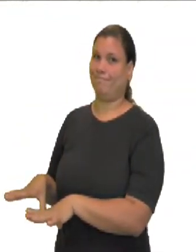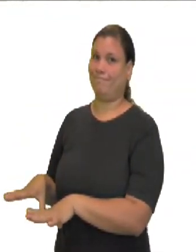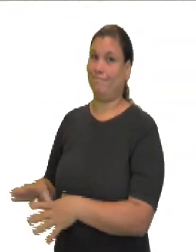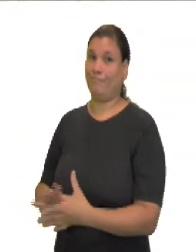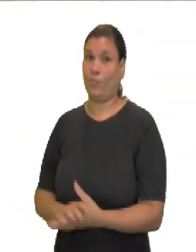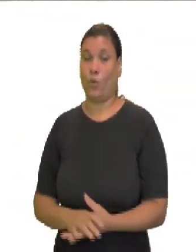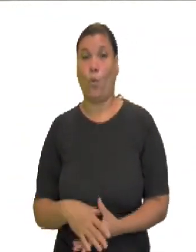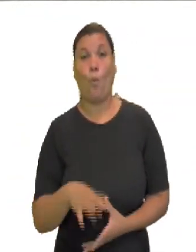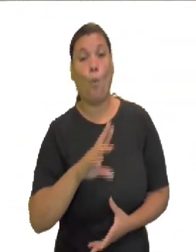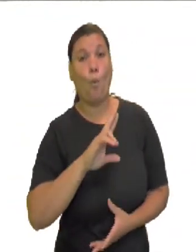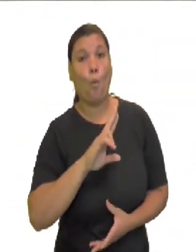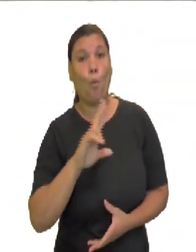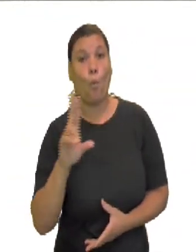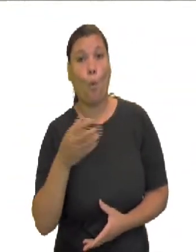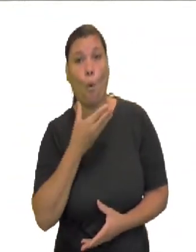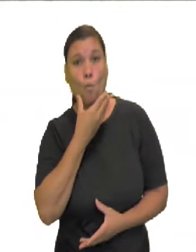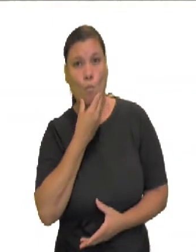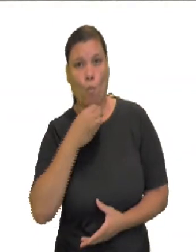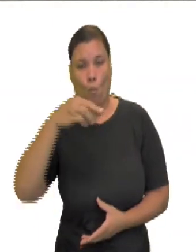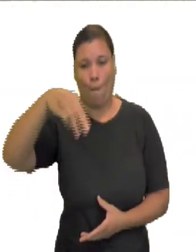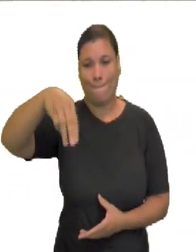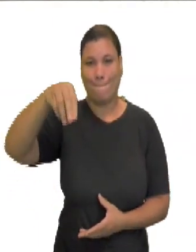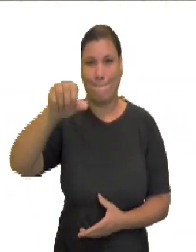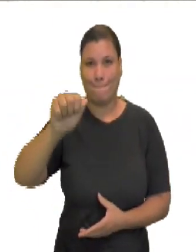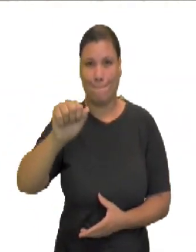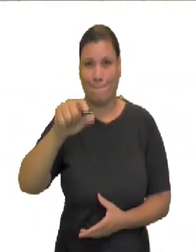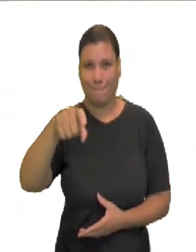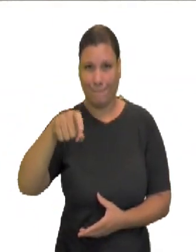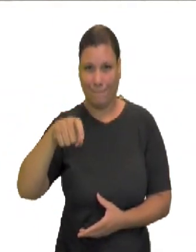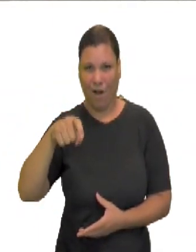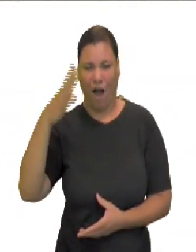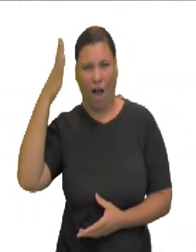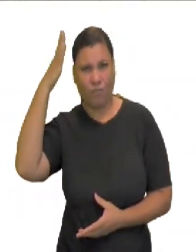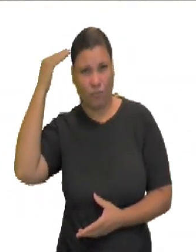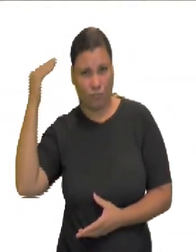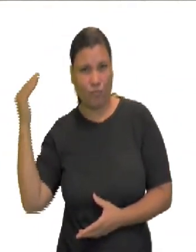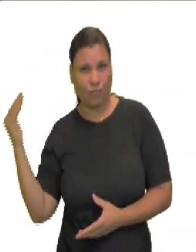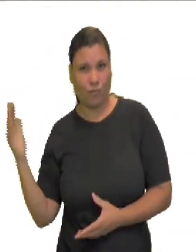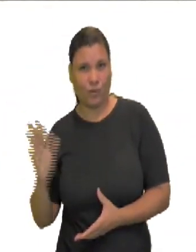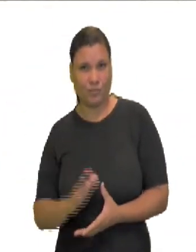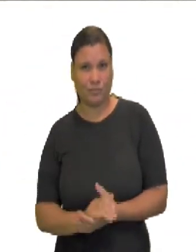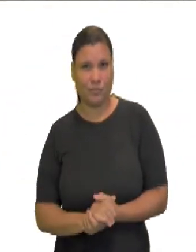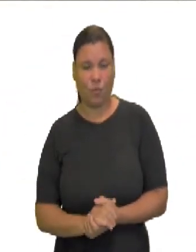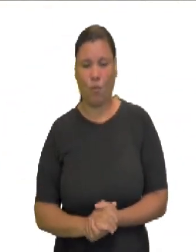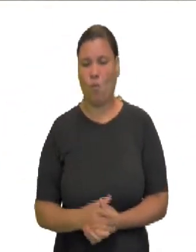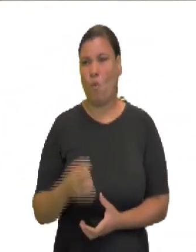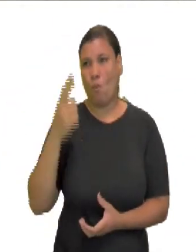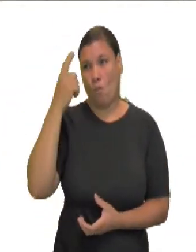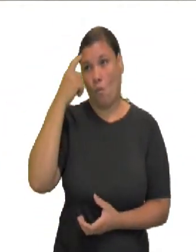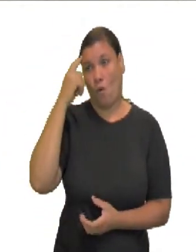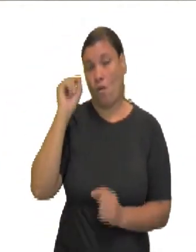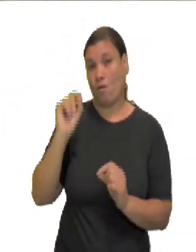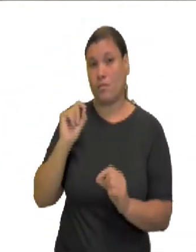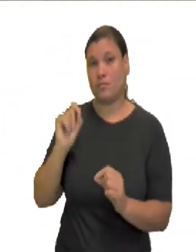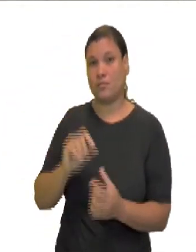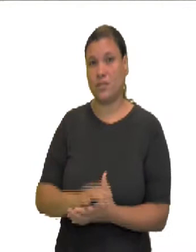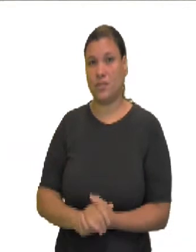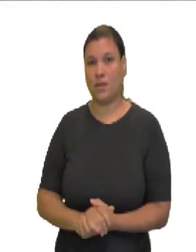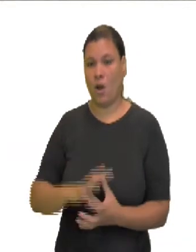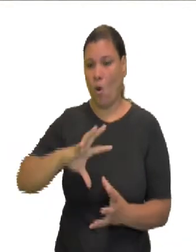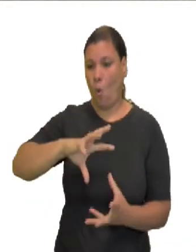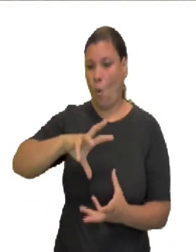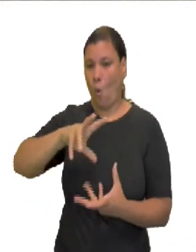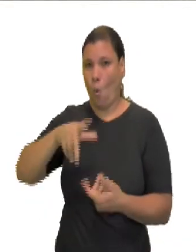referiu-se a esse fenômeno como o processo de desencantamento do mundo, no qual o sujeito